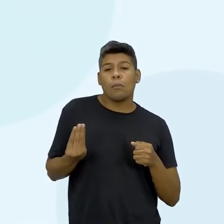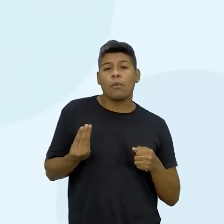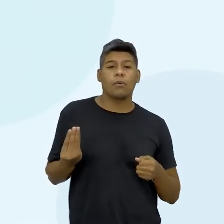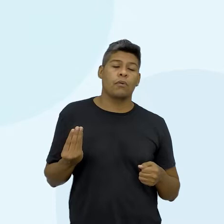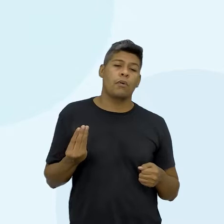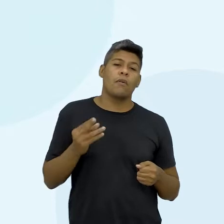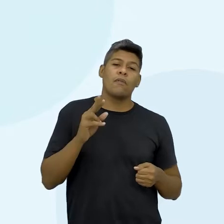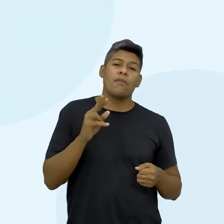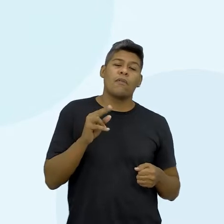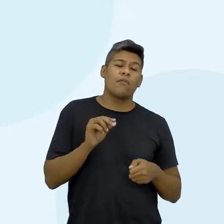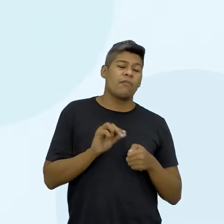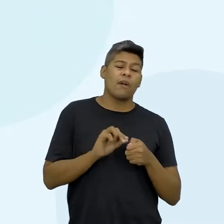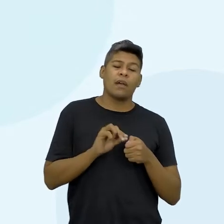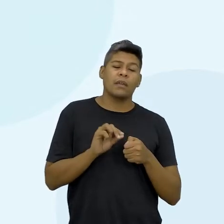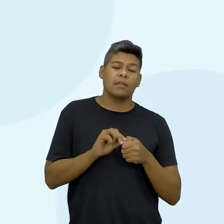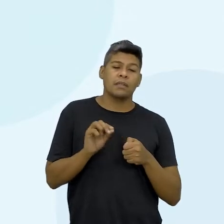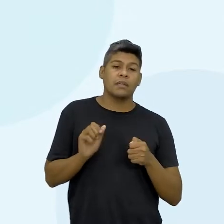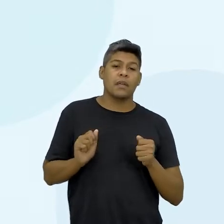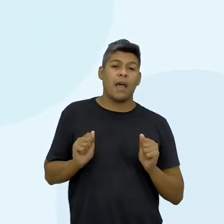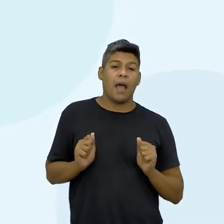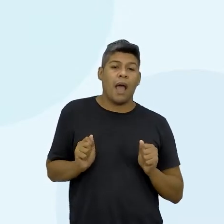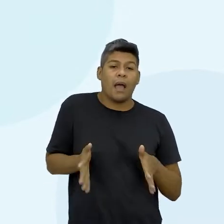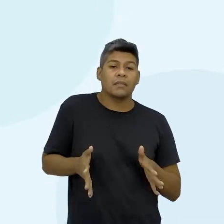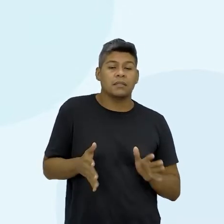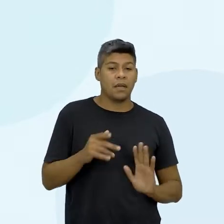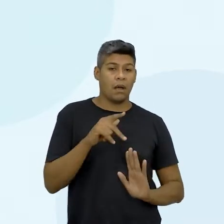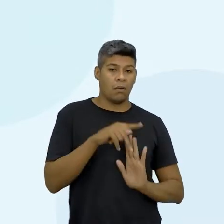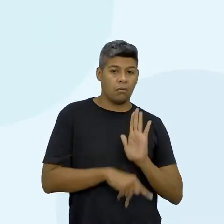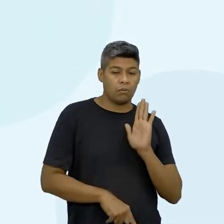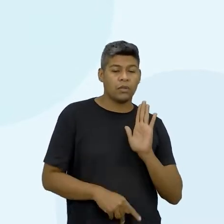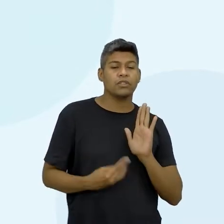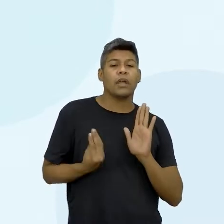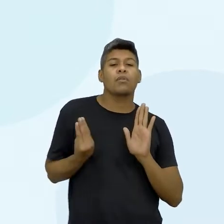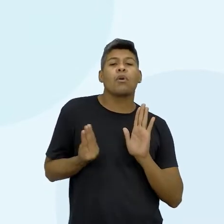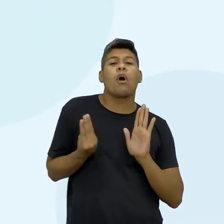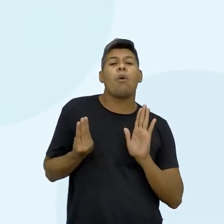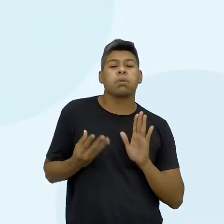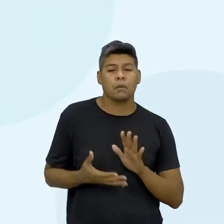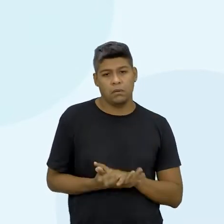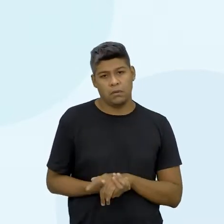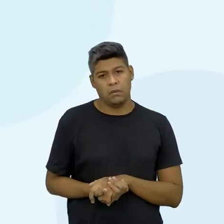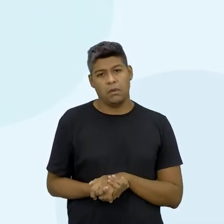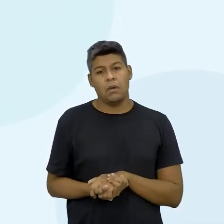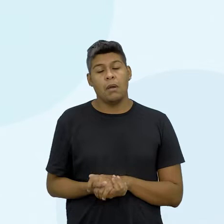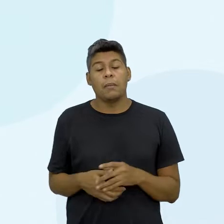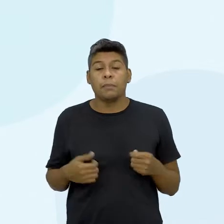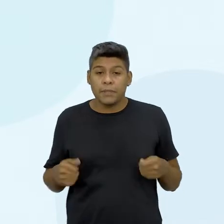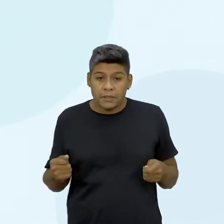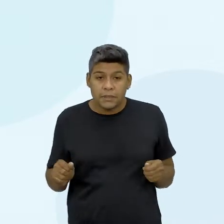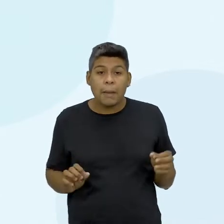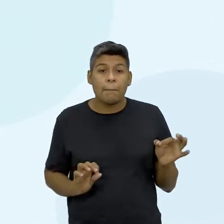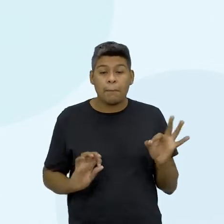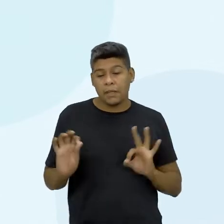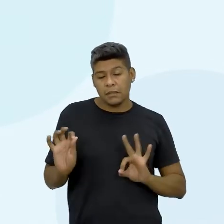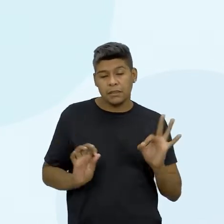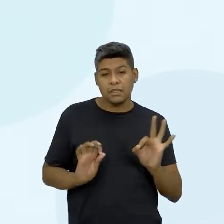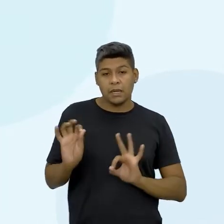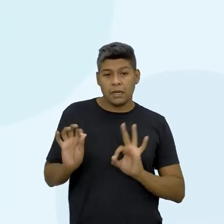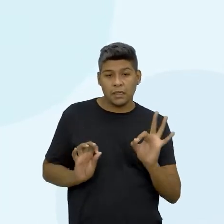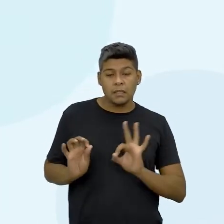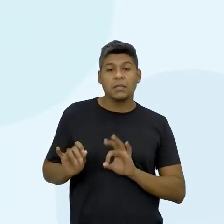faz esse plano de ação? E se a gente quer um plano de ação, o planejar e o anotar,